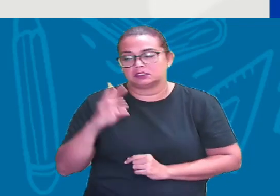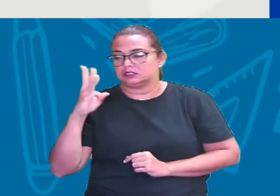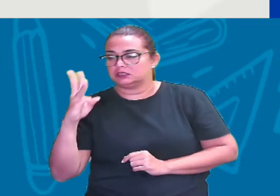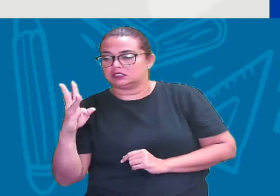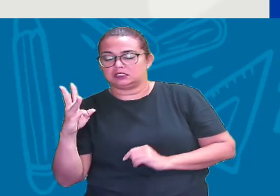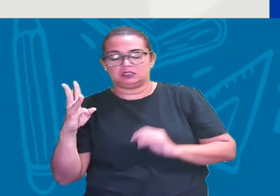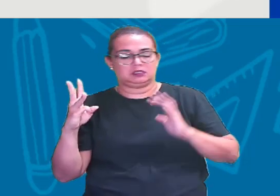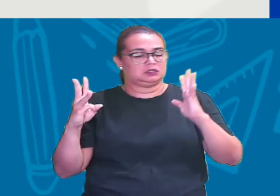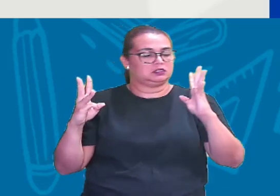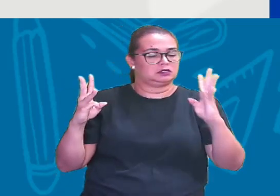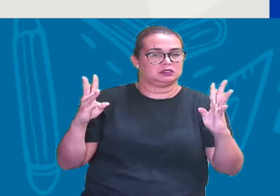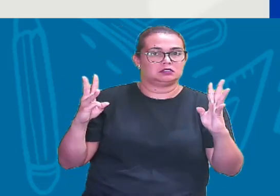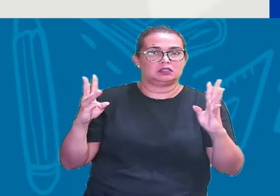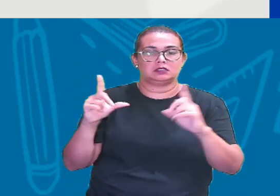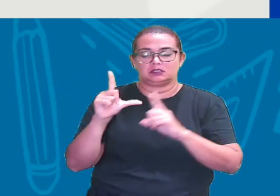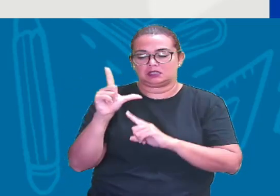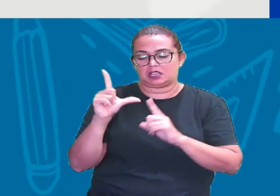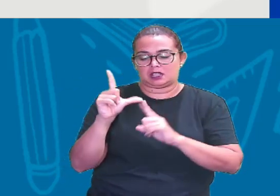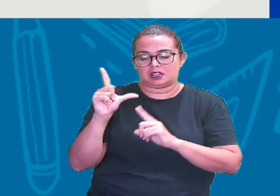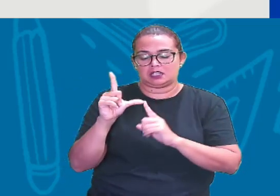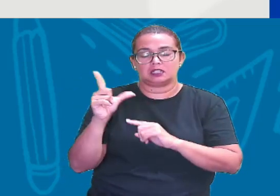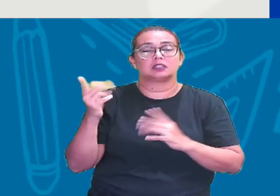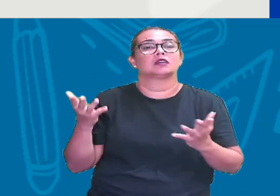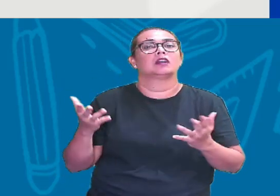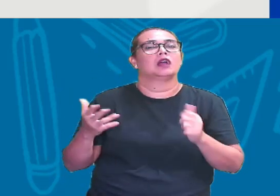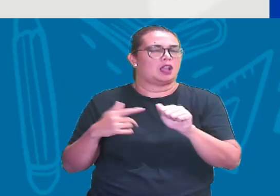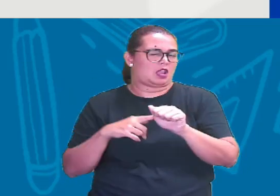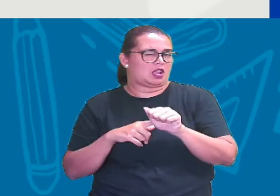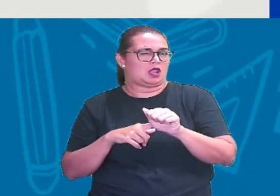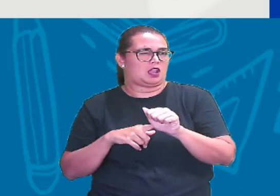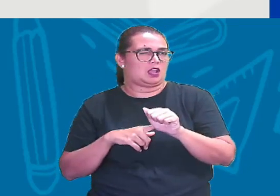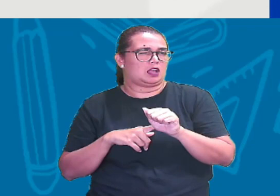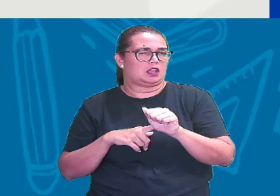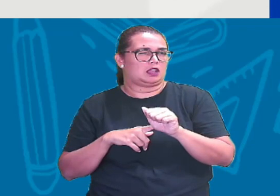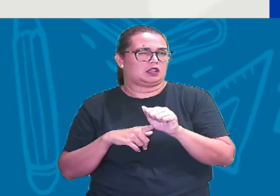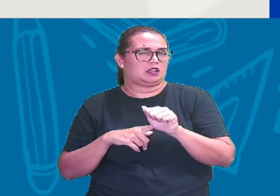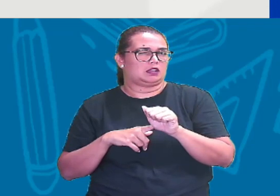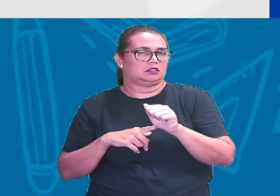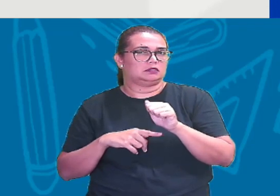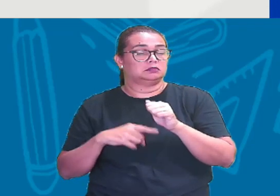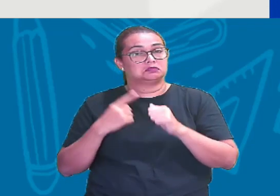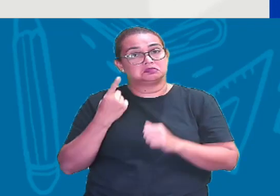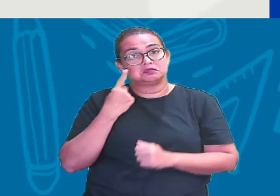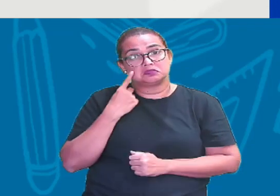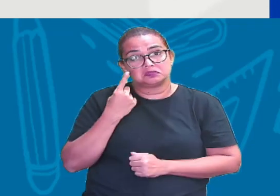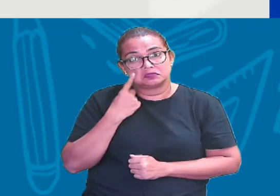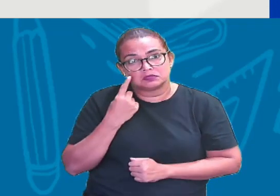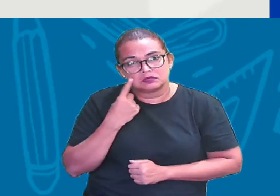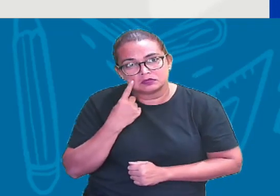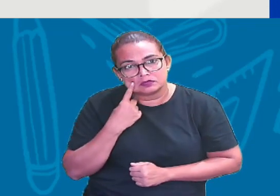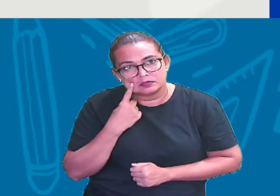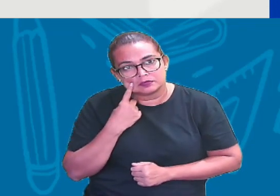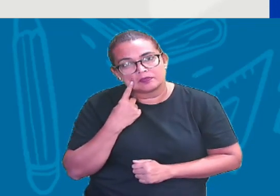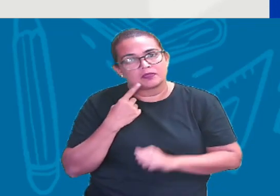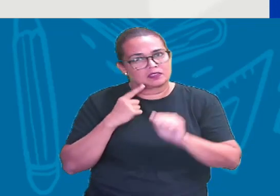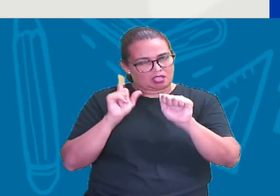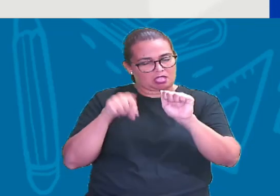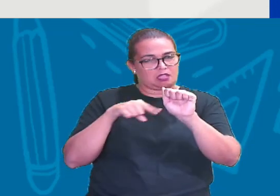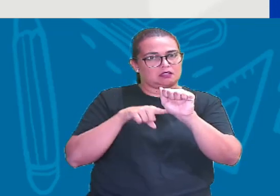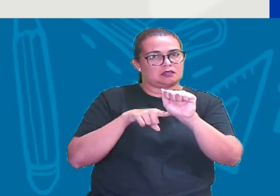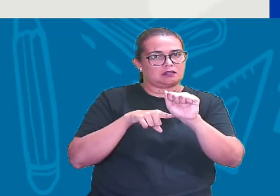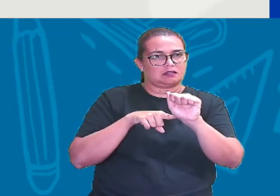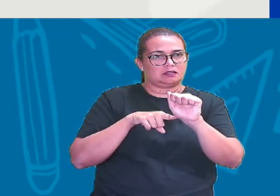e 4? Será que é a letrinha A? Vamos olhar aqui É a letrinha A?